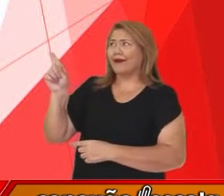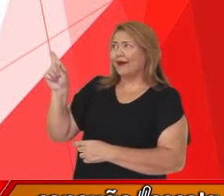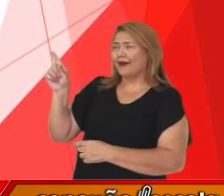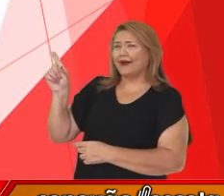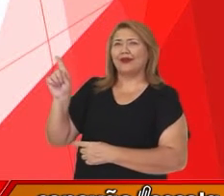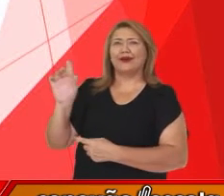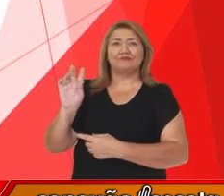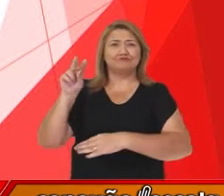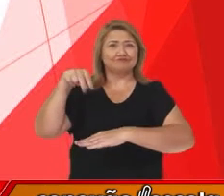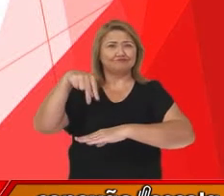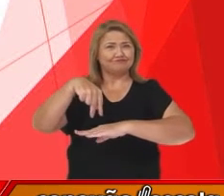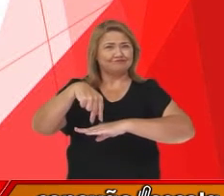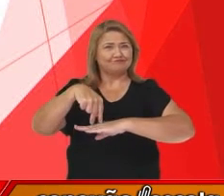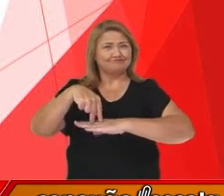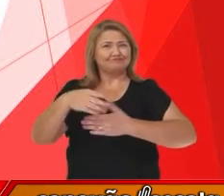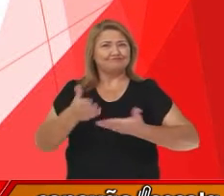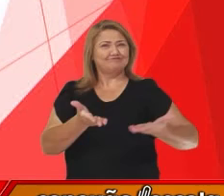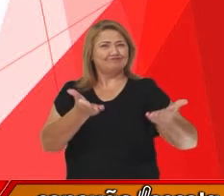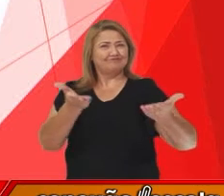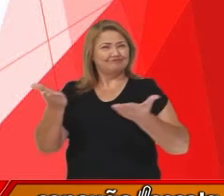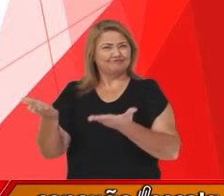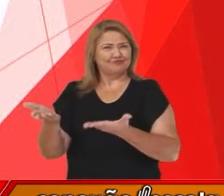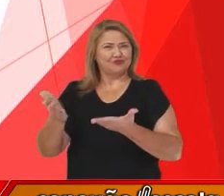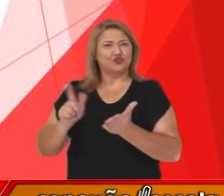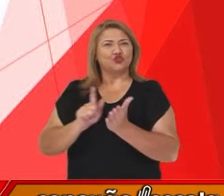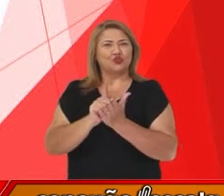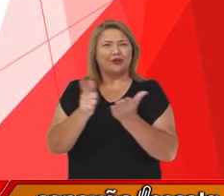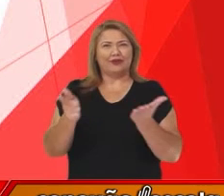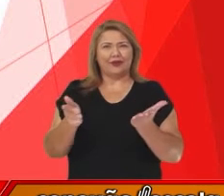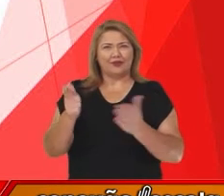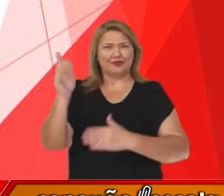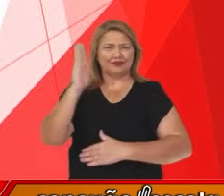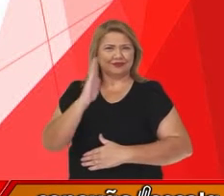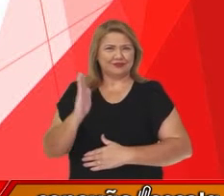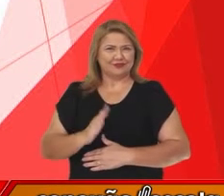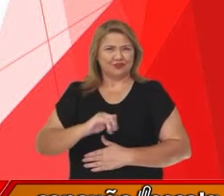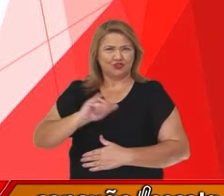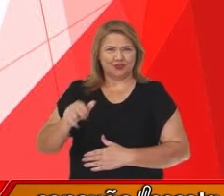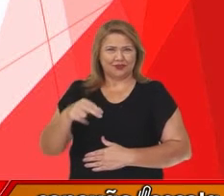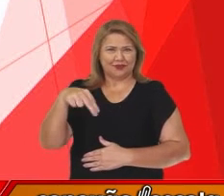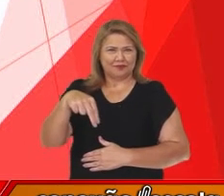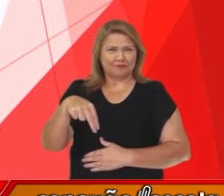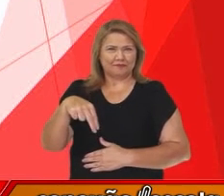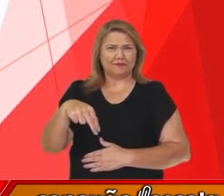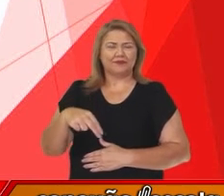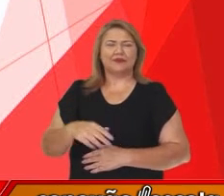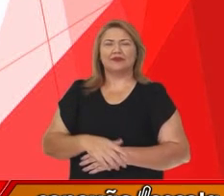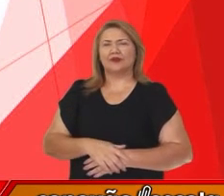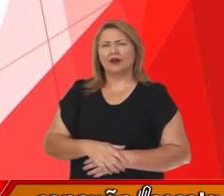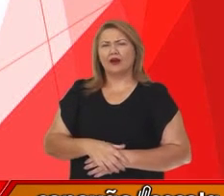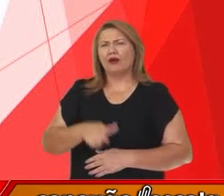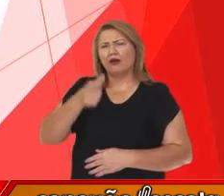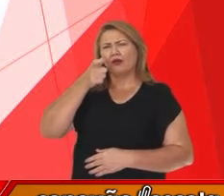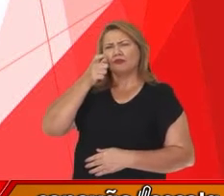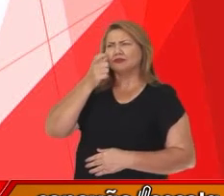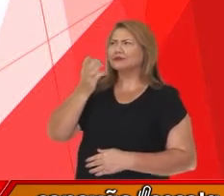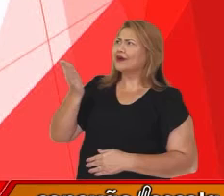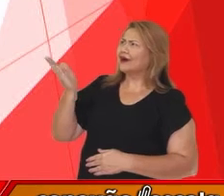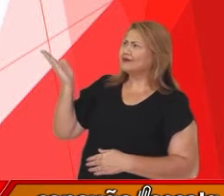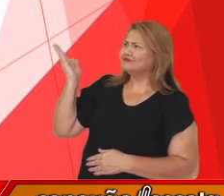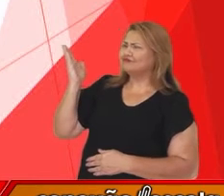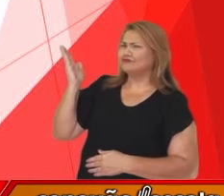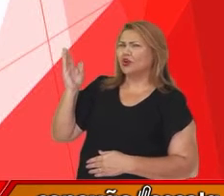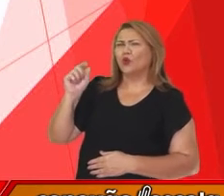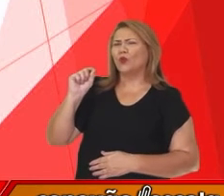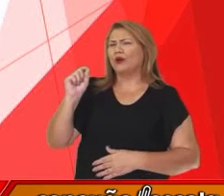e ser âncora do Jornal Nacional, também durante algum tempo. Se vocês observarem, quais são